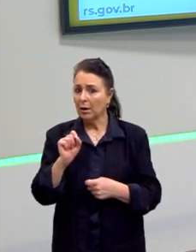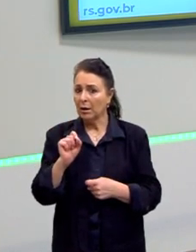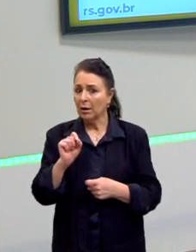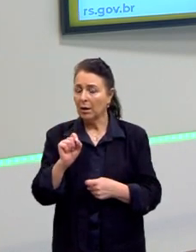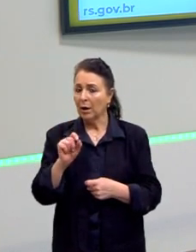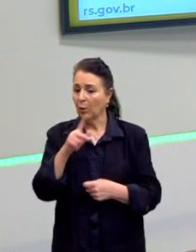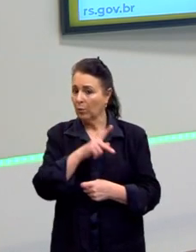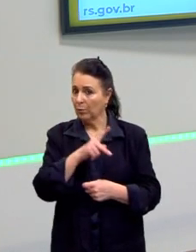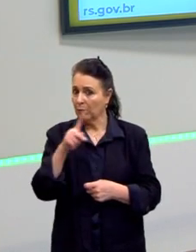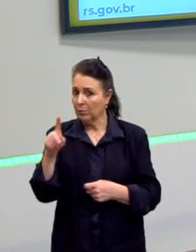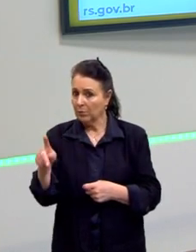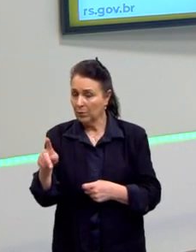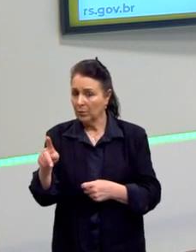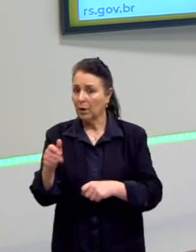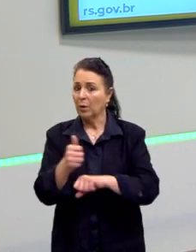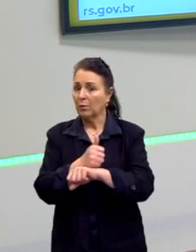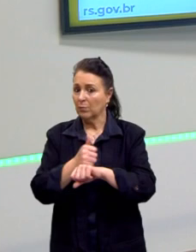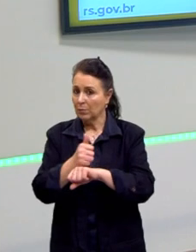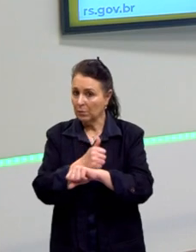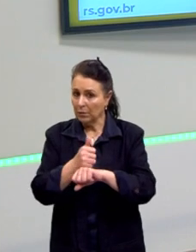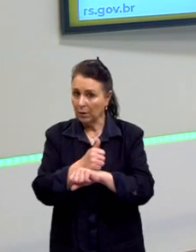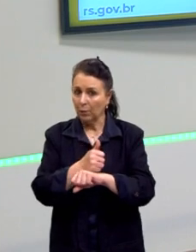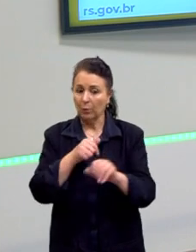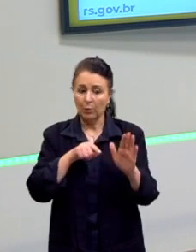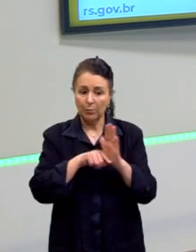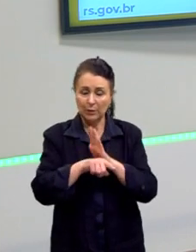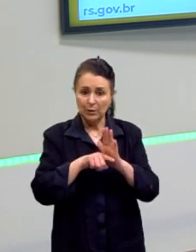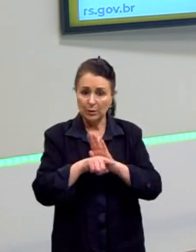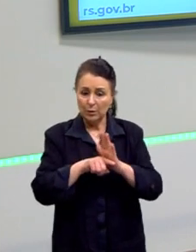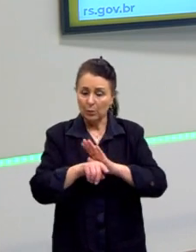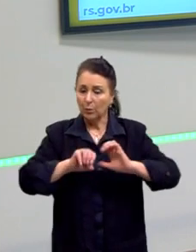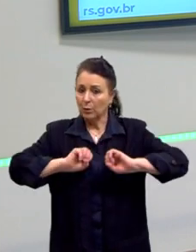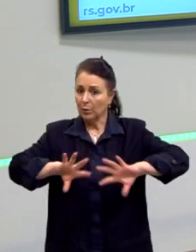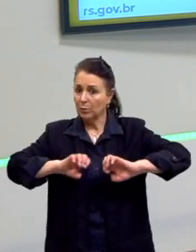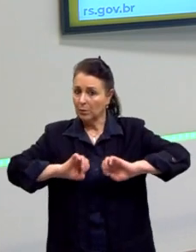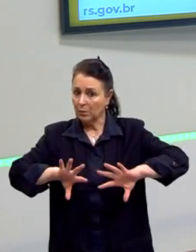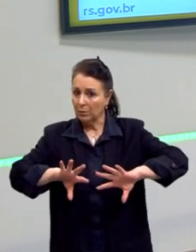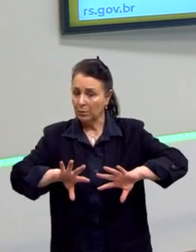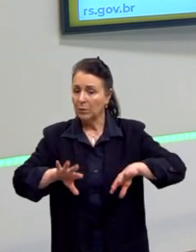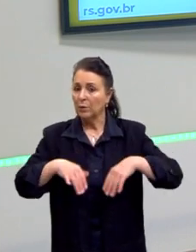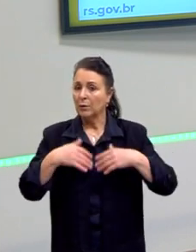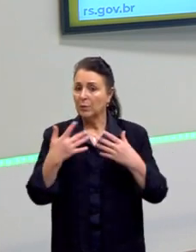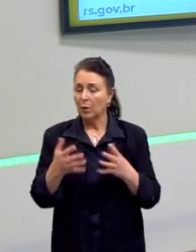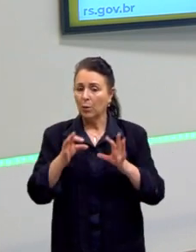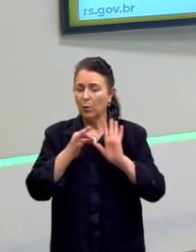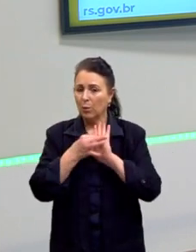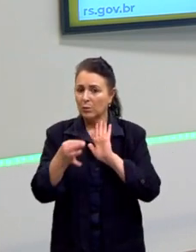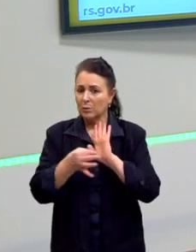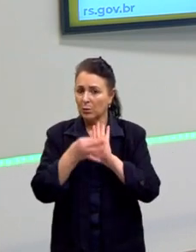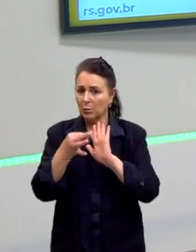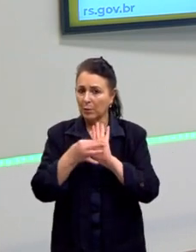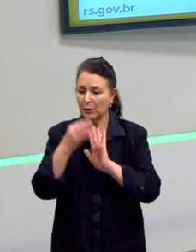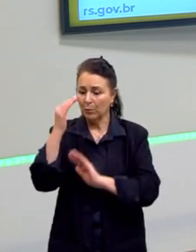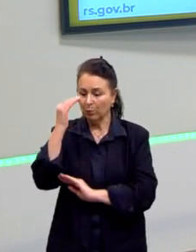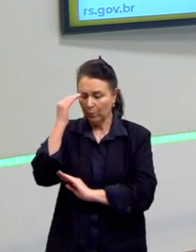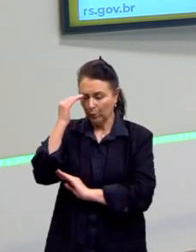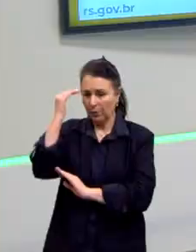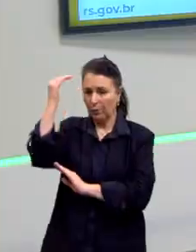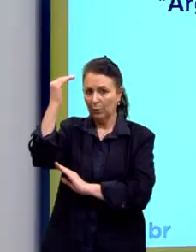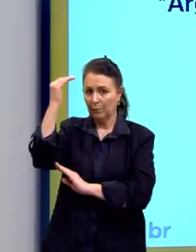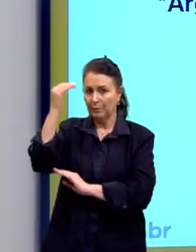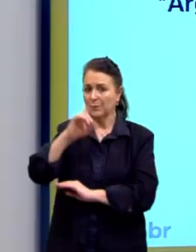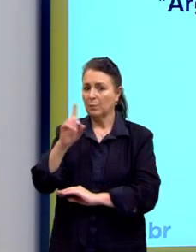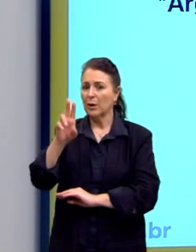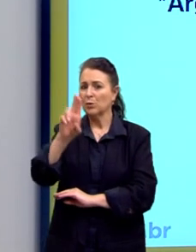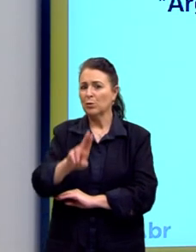educador, é um pesquisador no campo da educação. Então, se faz muito isso, né? Os argumentos por autoridade, em função de ele ocupar